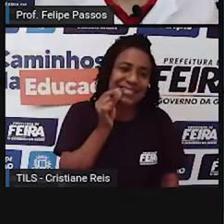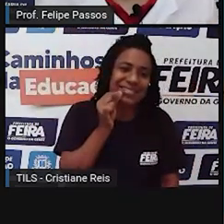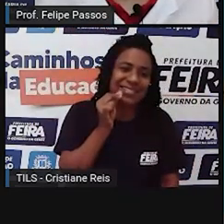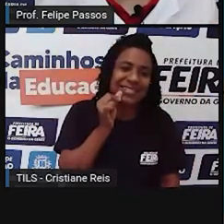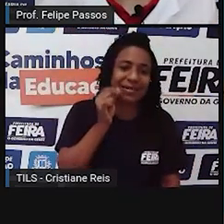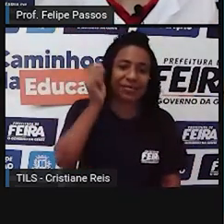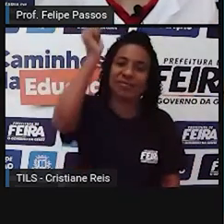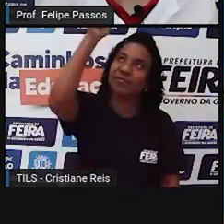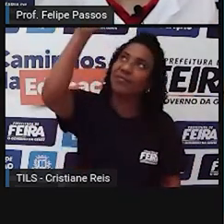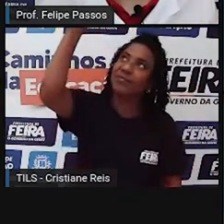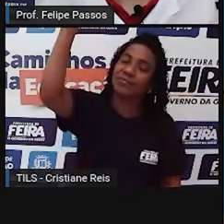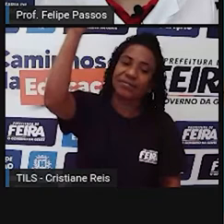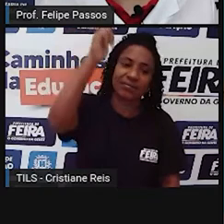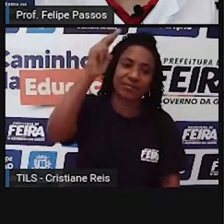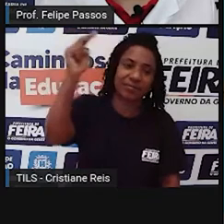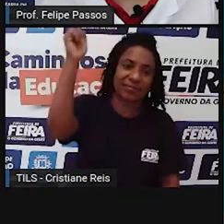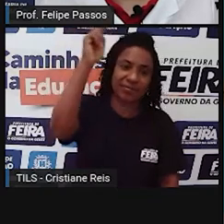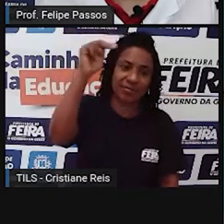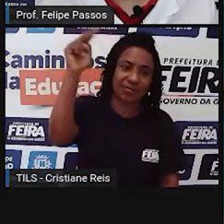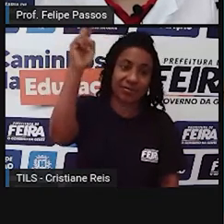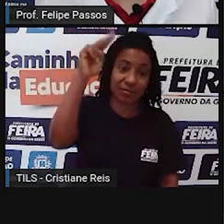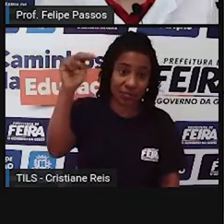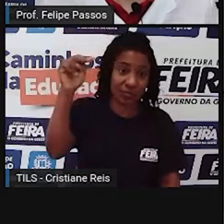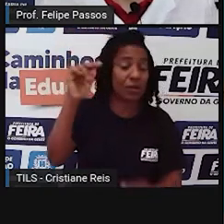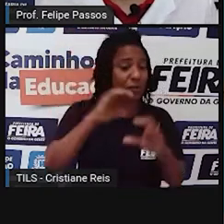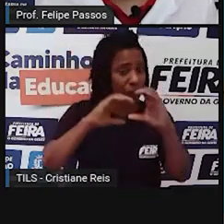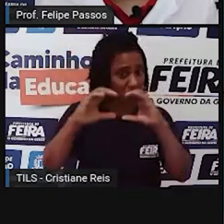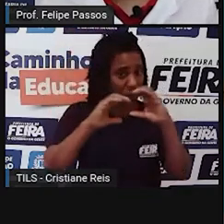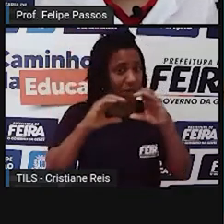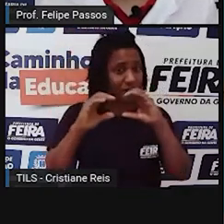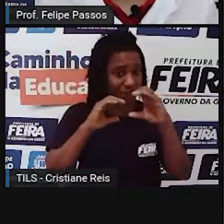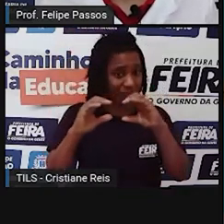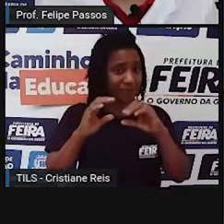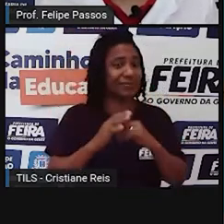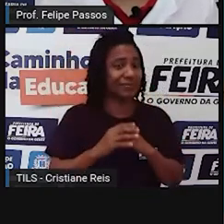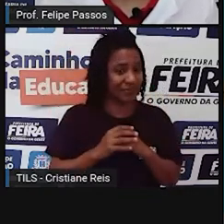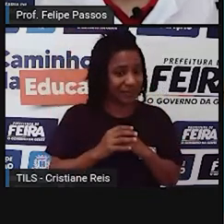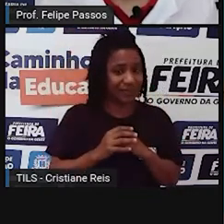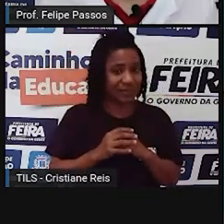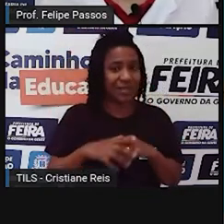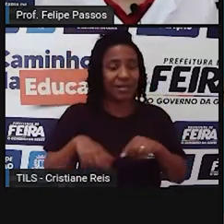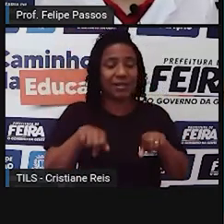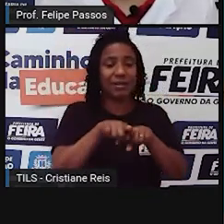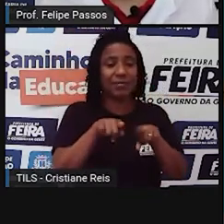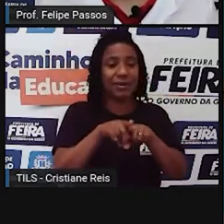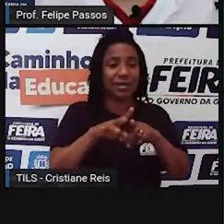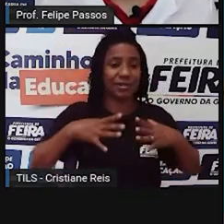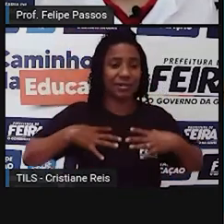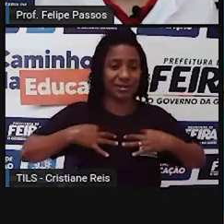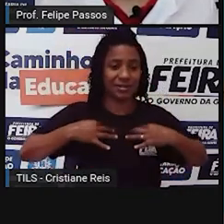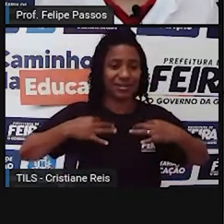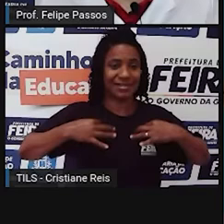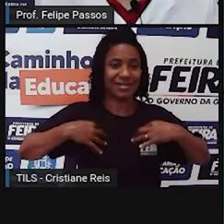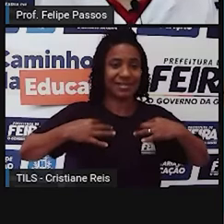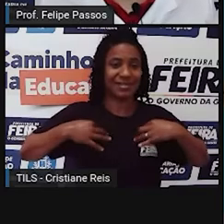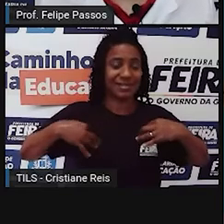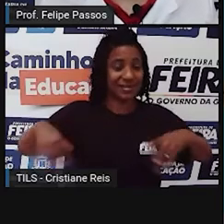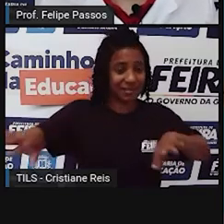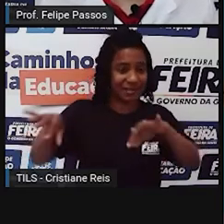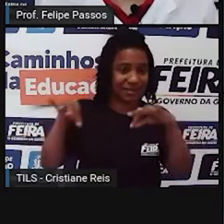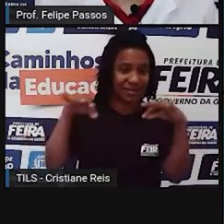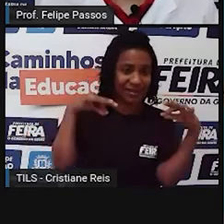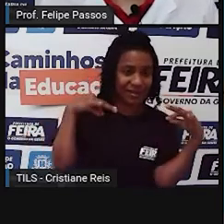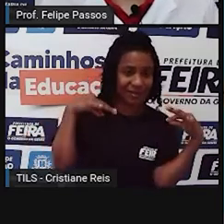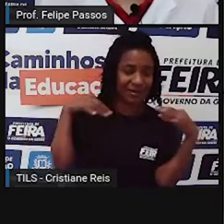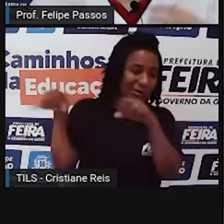desenhos, deixando essas mensagens nas cavernas. Coisas simples como roupa coberta, né? Um abrigo